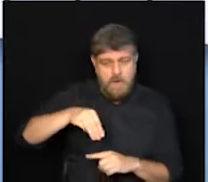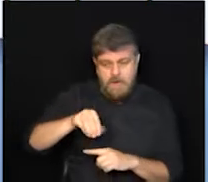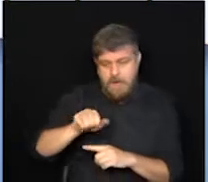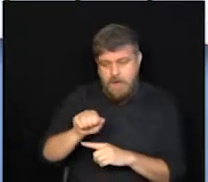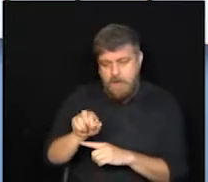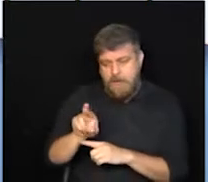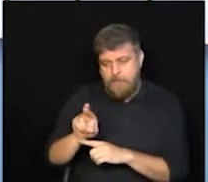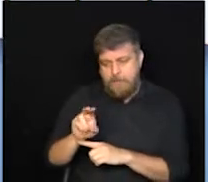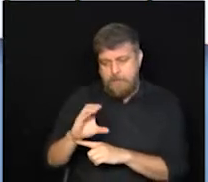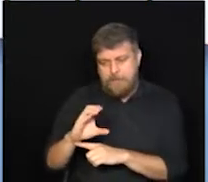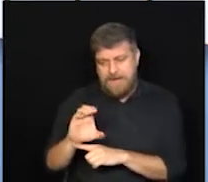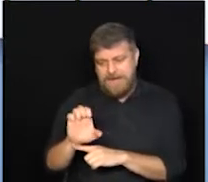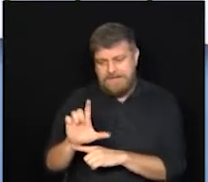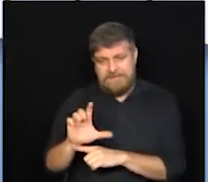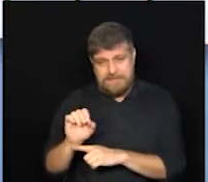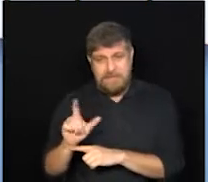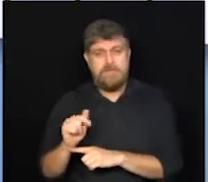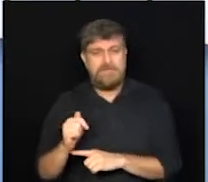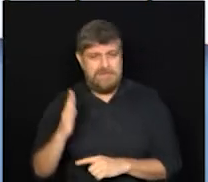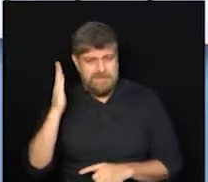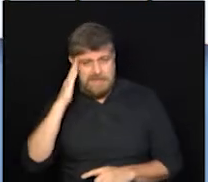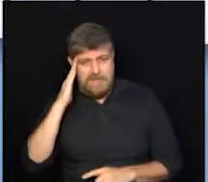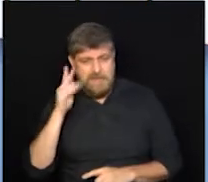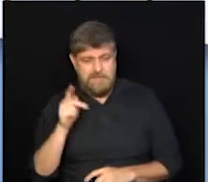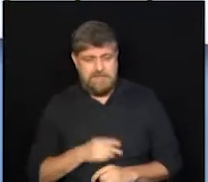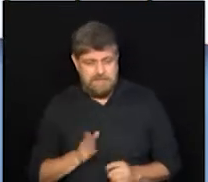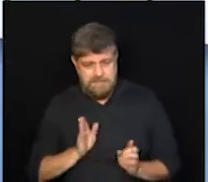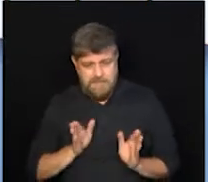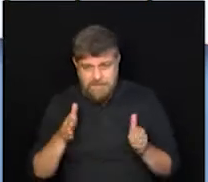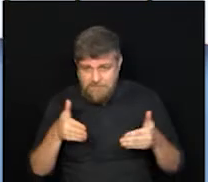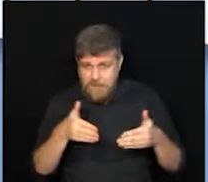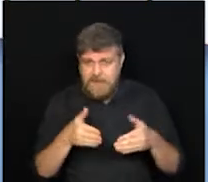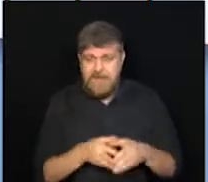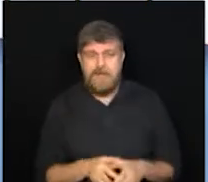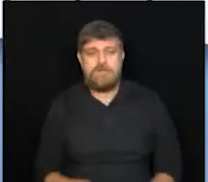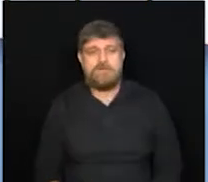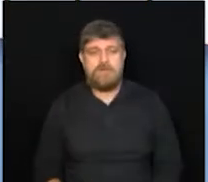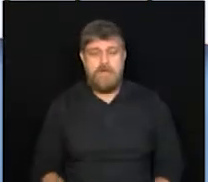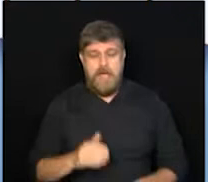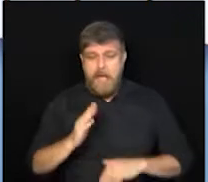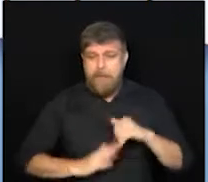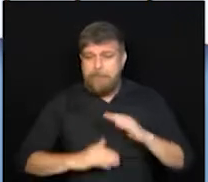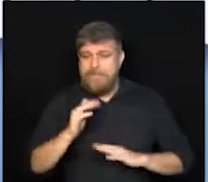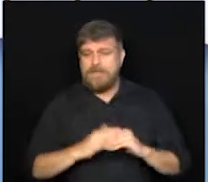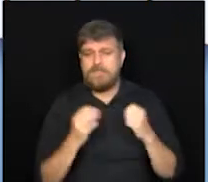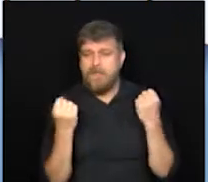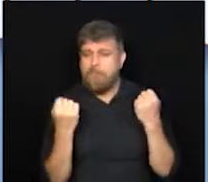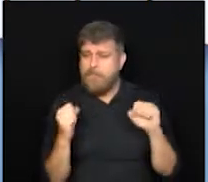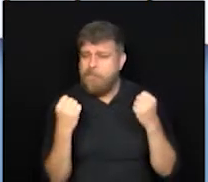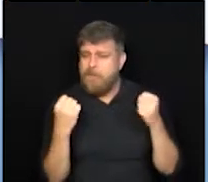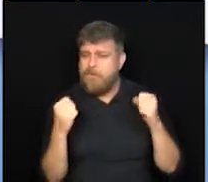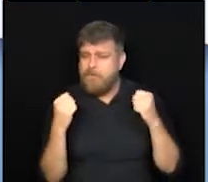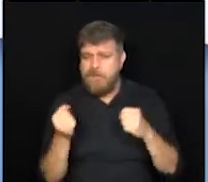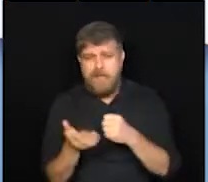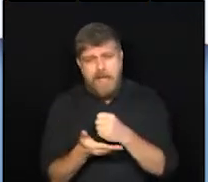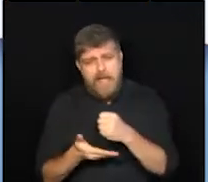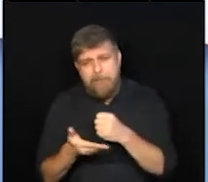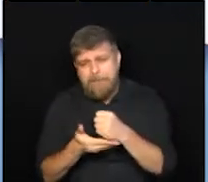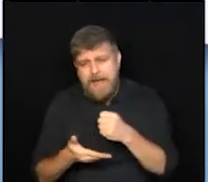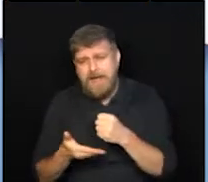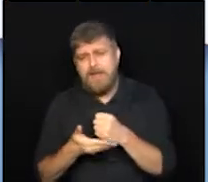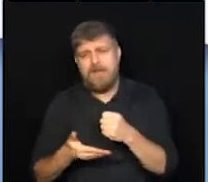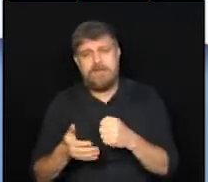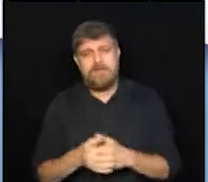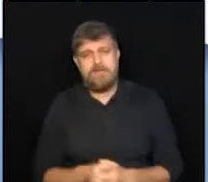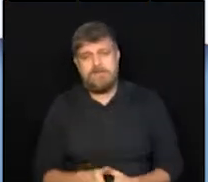reconhece aí como essenciais para a população a prática da atividade física e dos exercícios físicos.